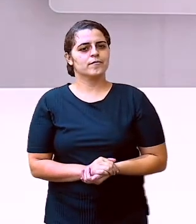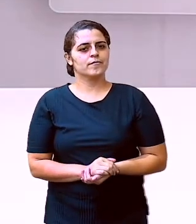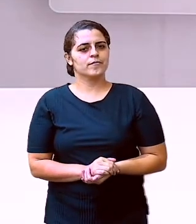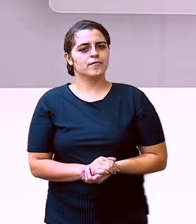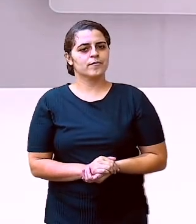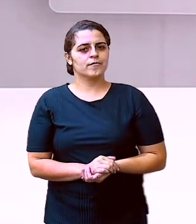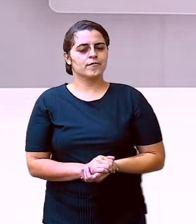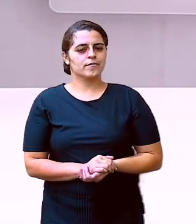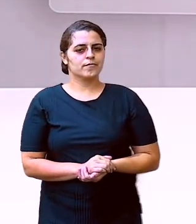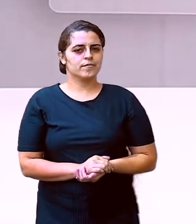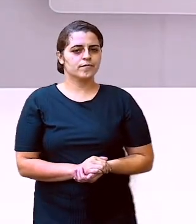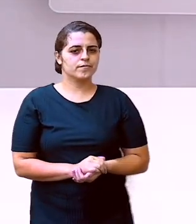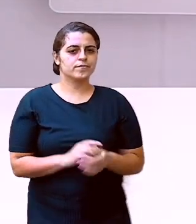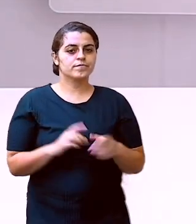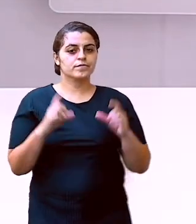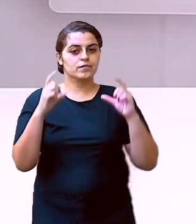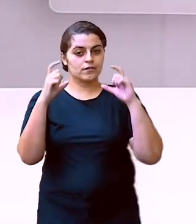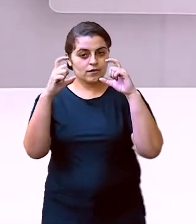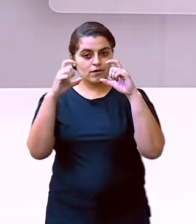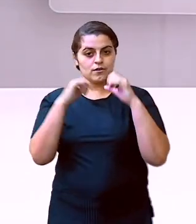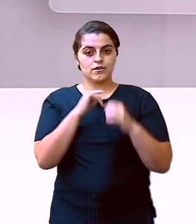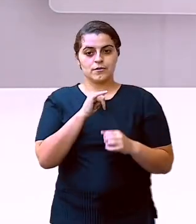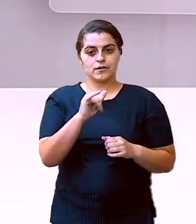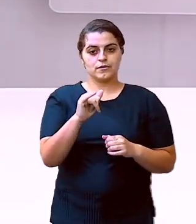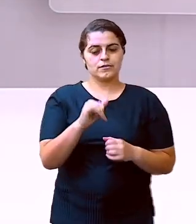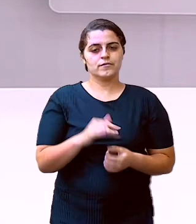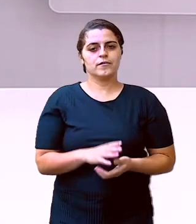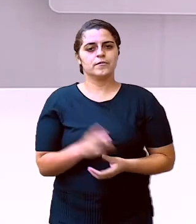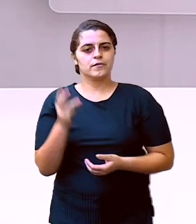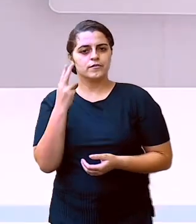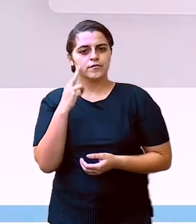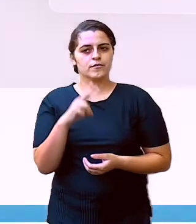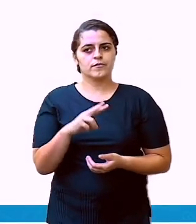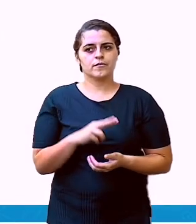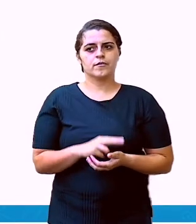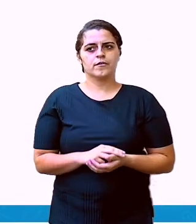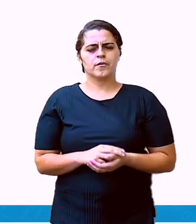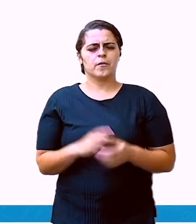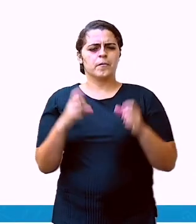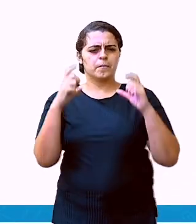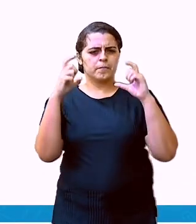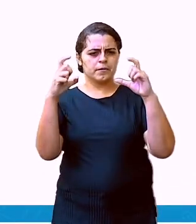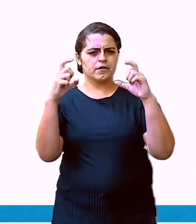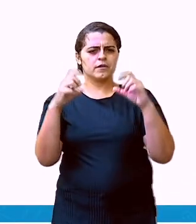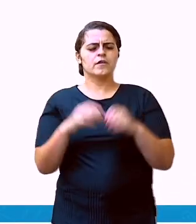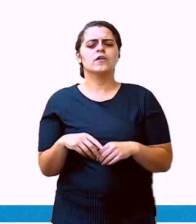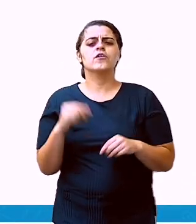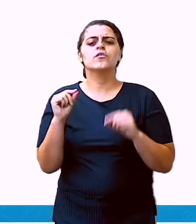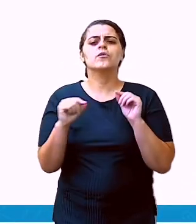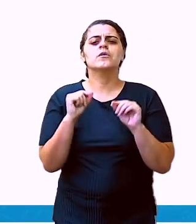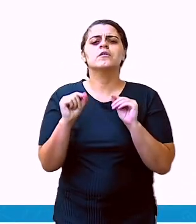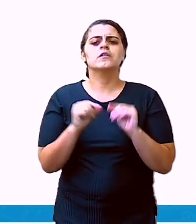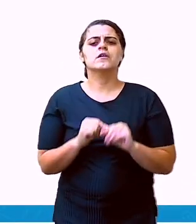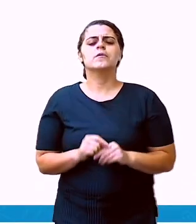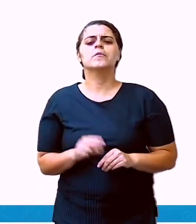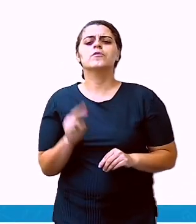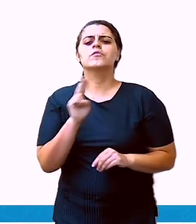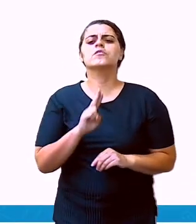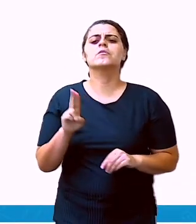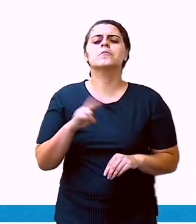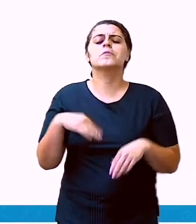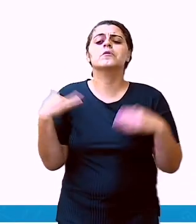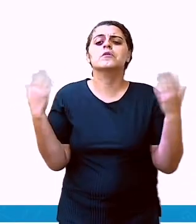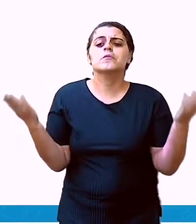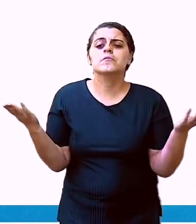Aí está o nosso bilhete. Vamos ver. Um bilhete serve para quê? No